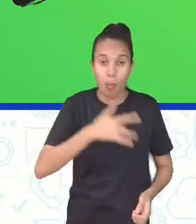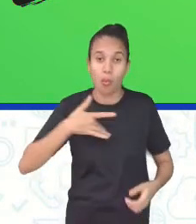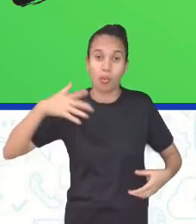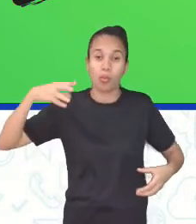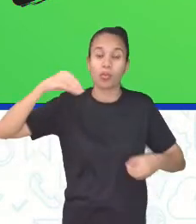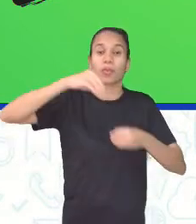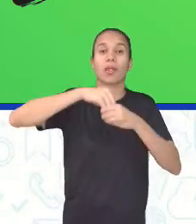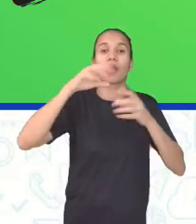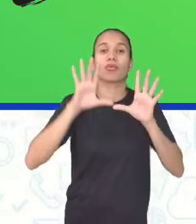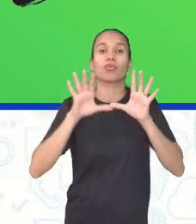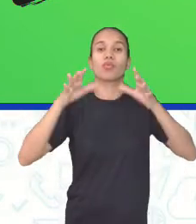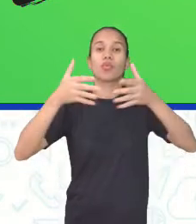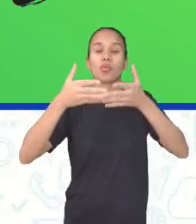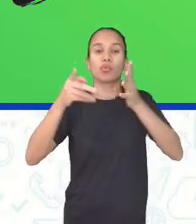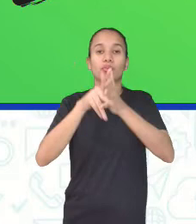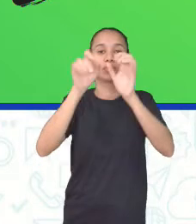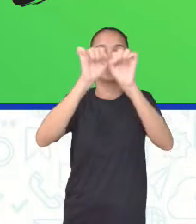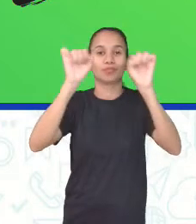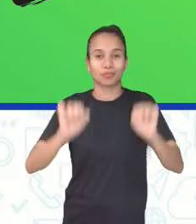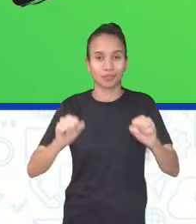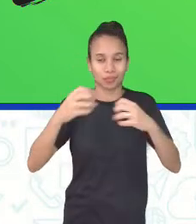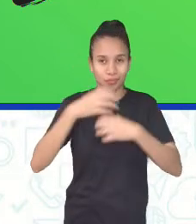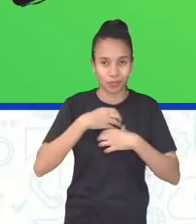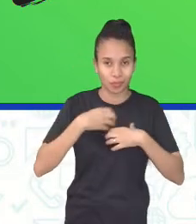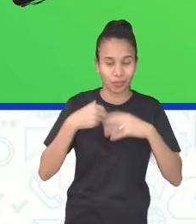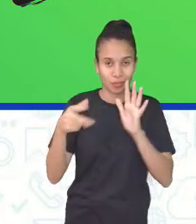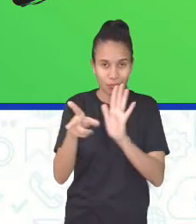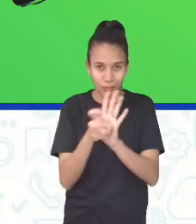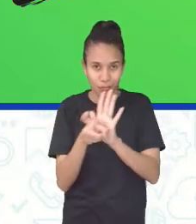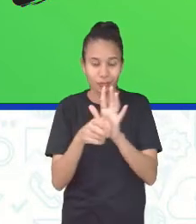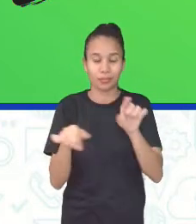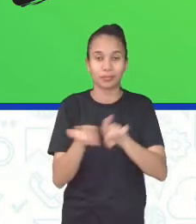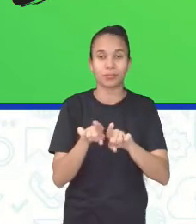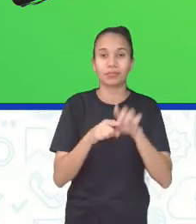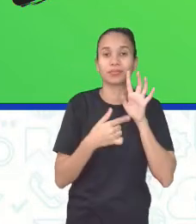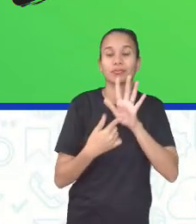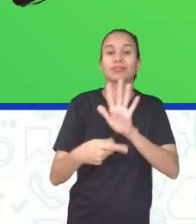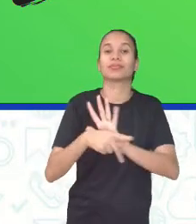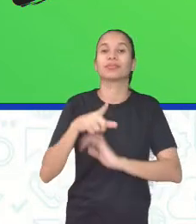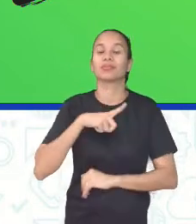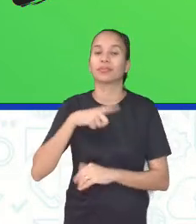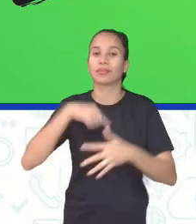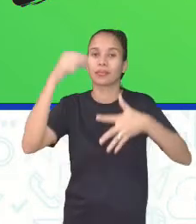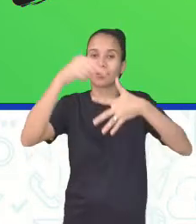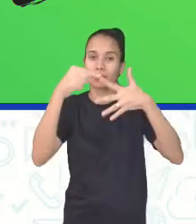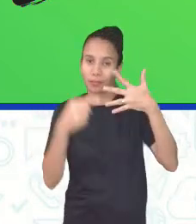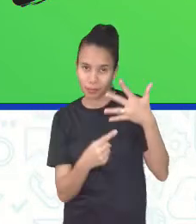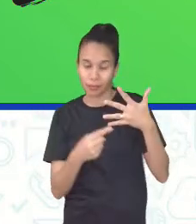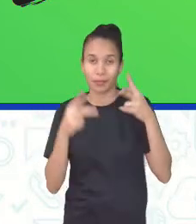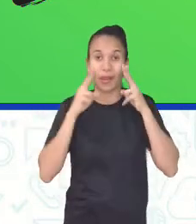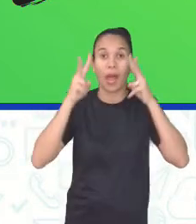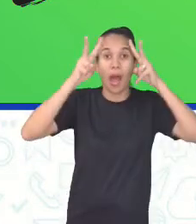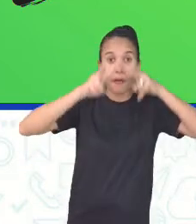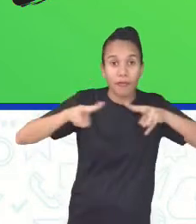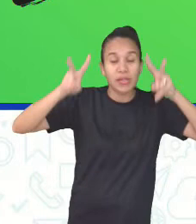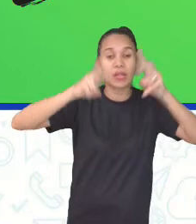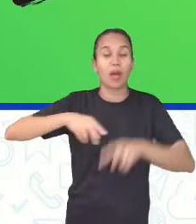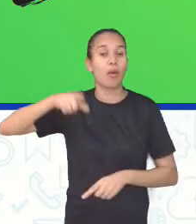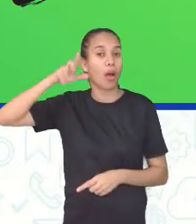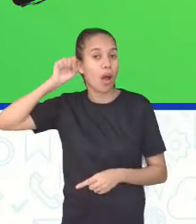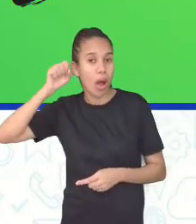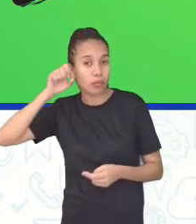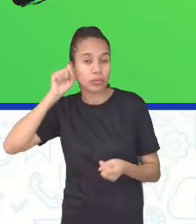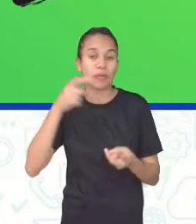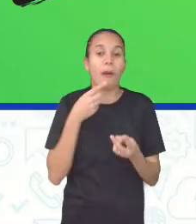grande conjunto do sistema sensorial. E os órgãos de sentidos aqui, mais uma vez, sendo listados. A visão, a audição,